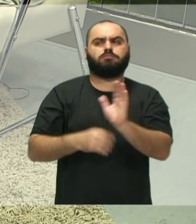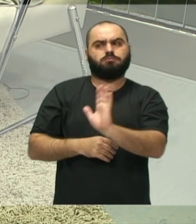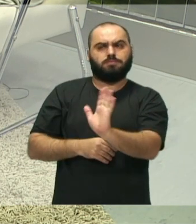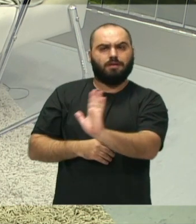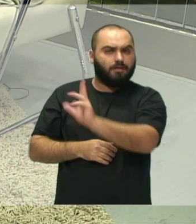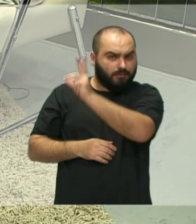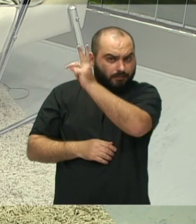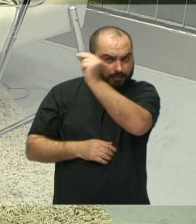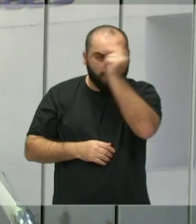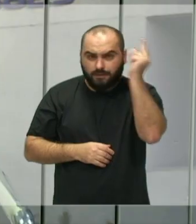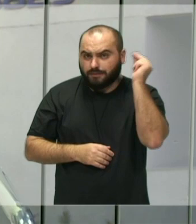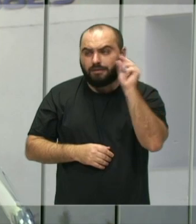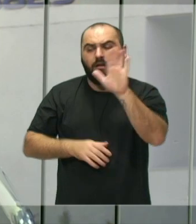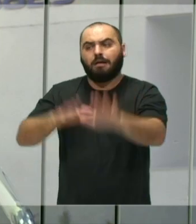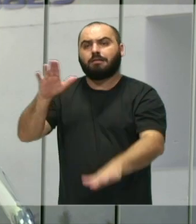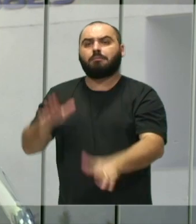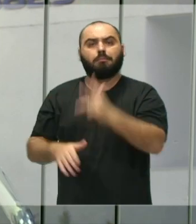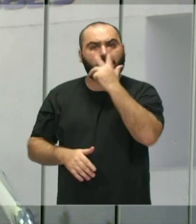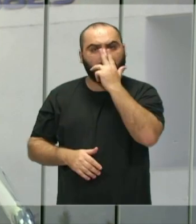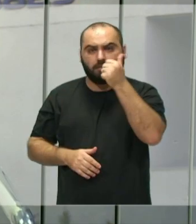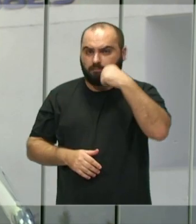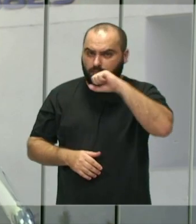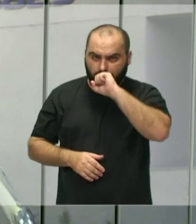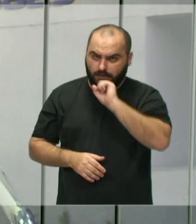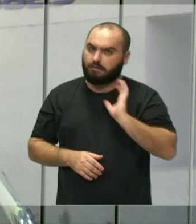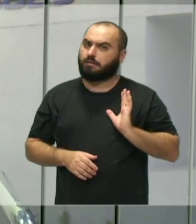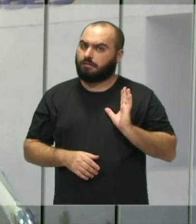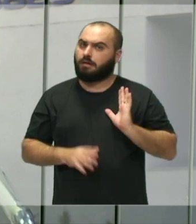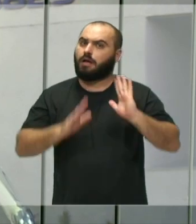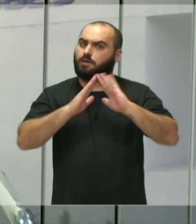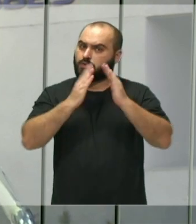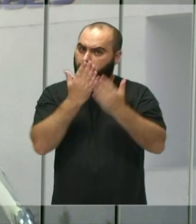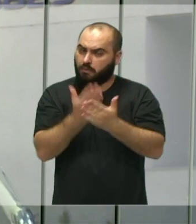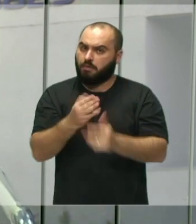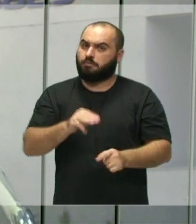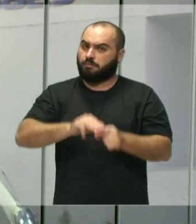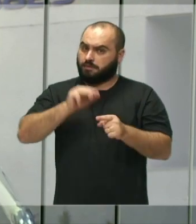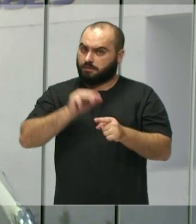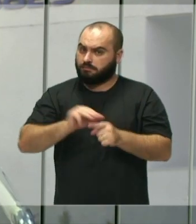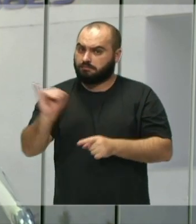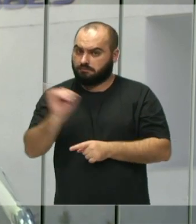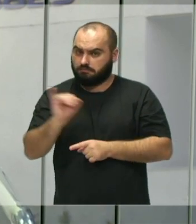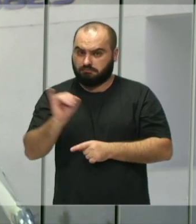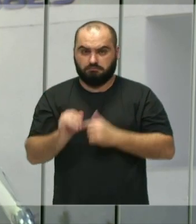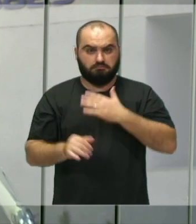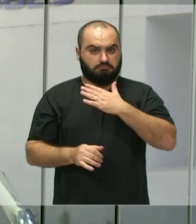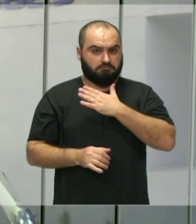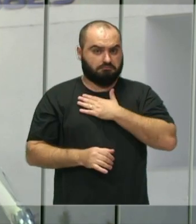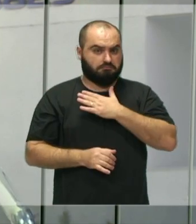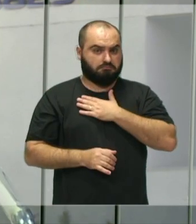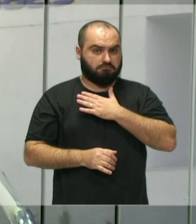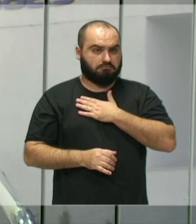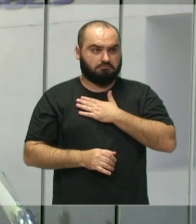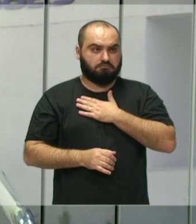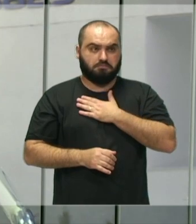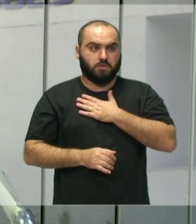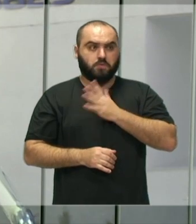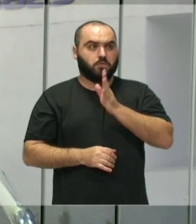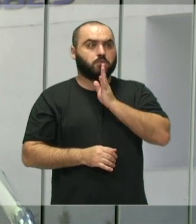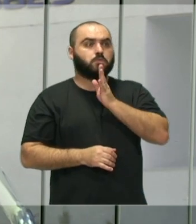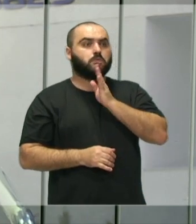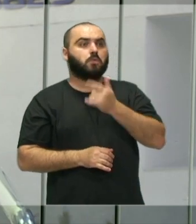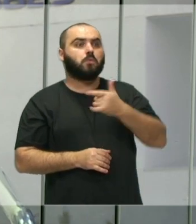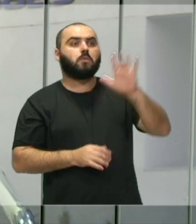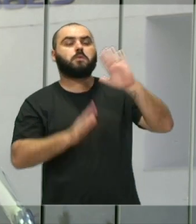prefeitura, muitas vezes, é uma mãe. Porque as nossas escolas municipais aqui, eu desconheço qualquer outra escola no